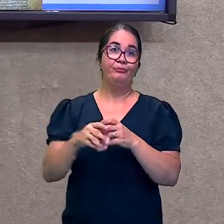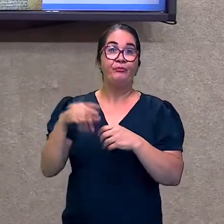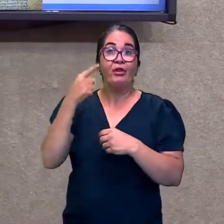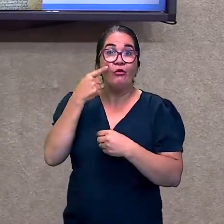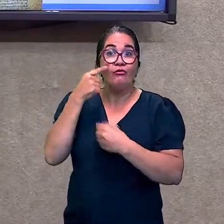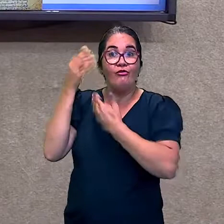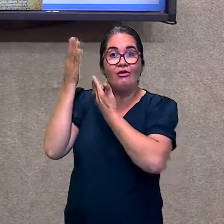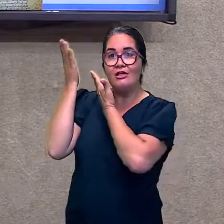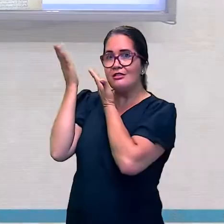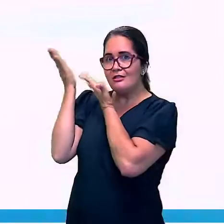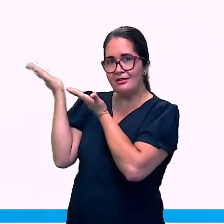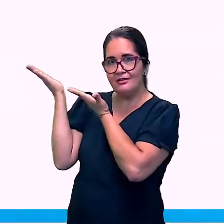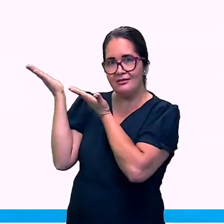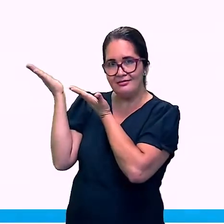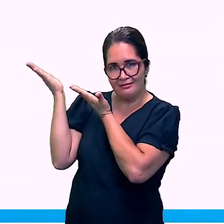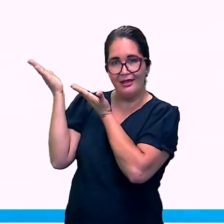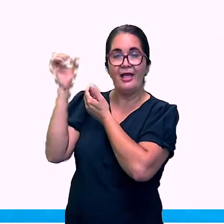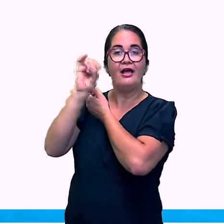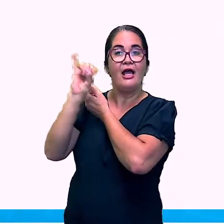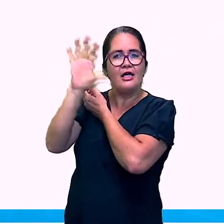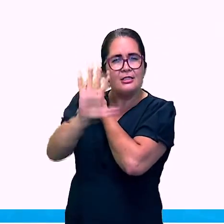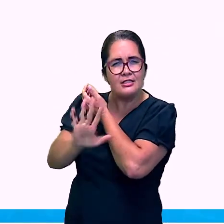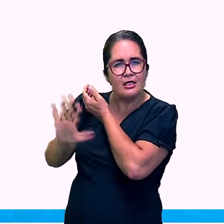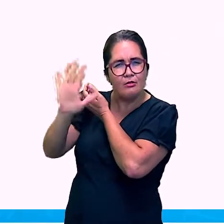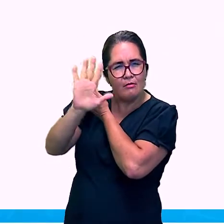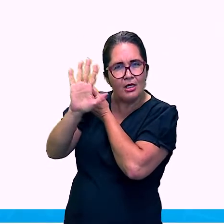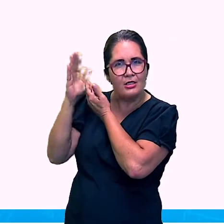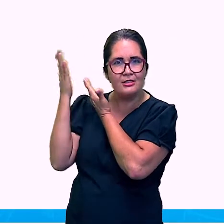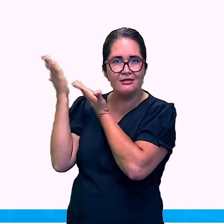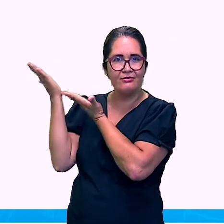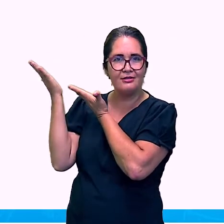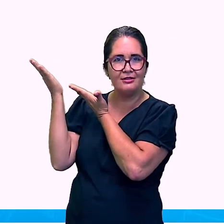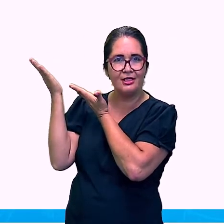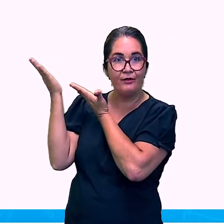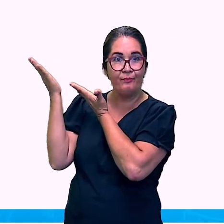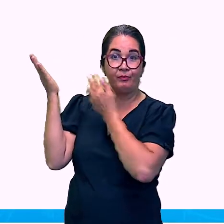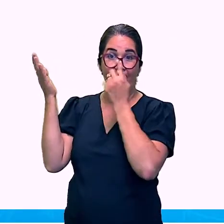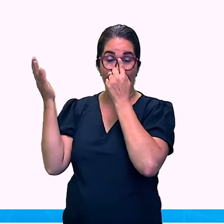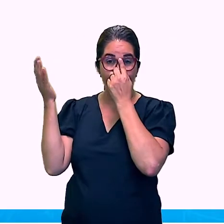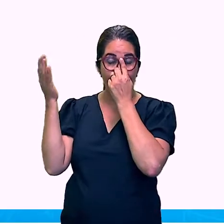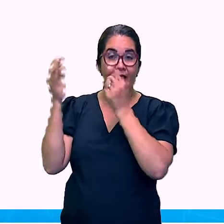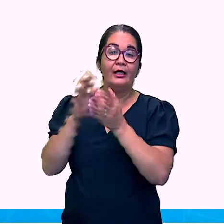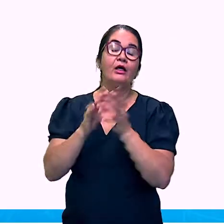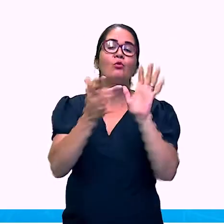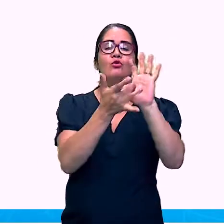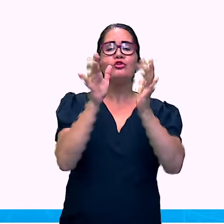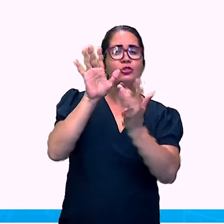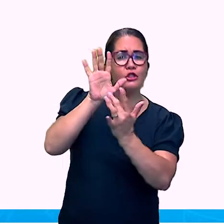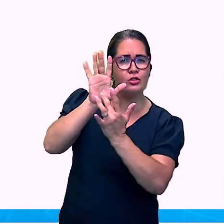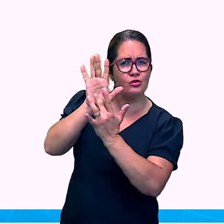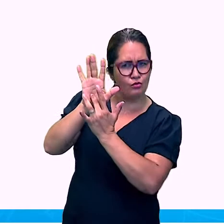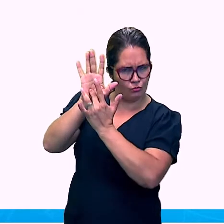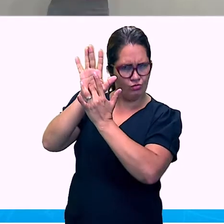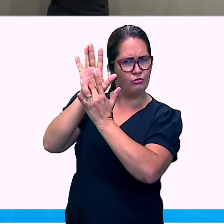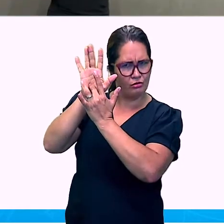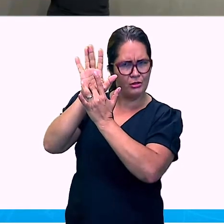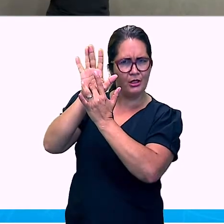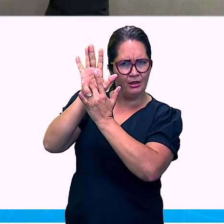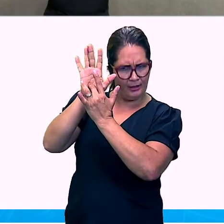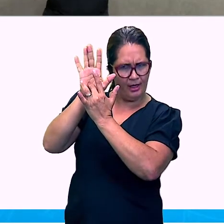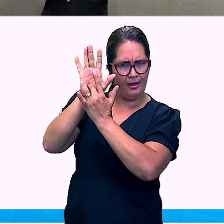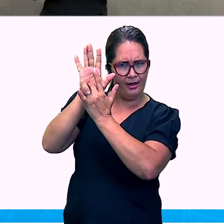imagem que aparece o Jesus, ele vem